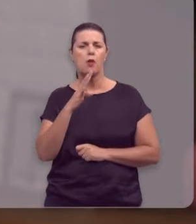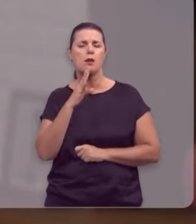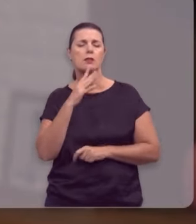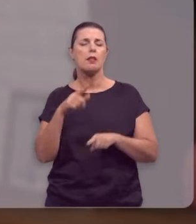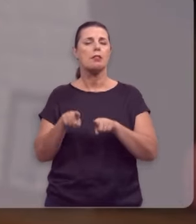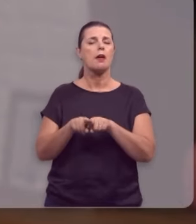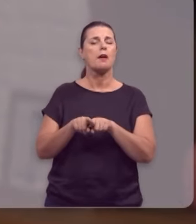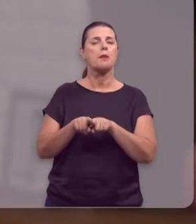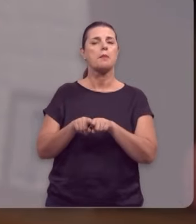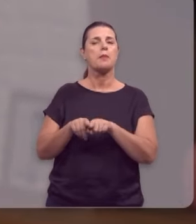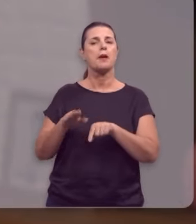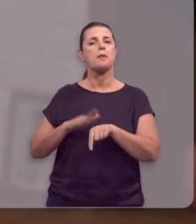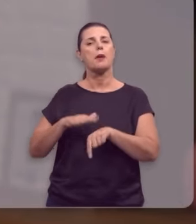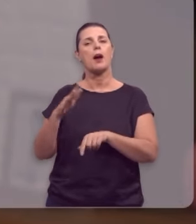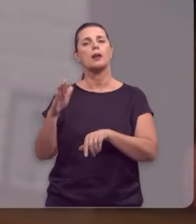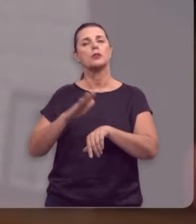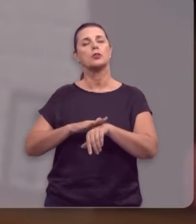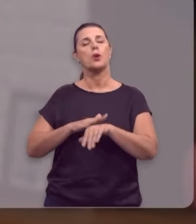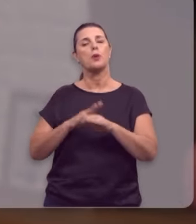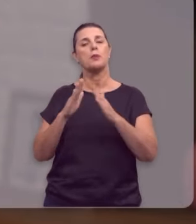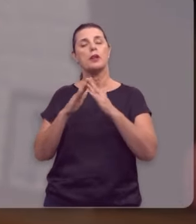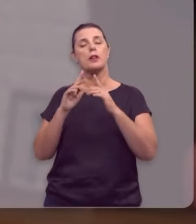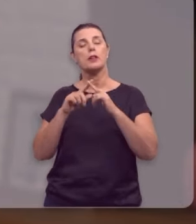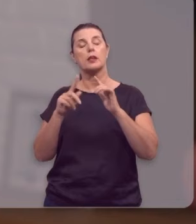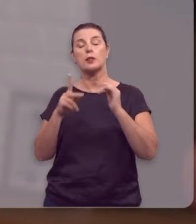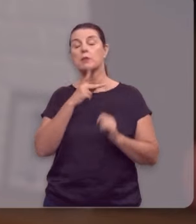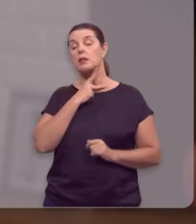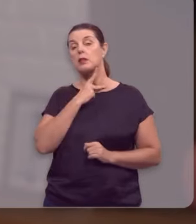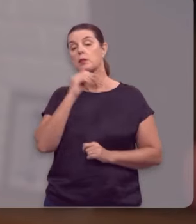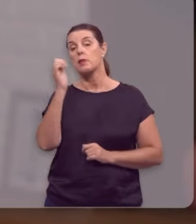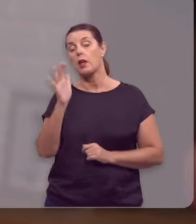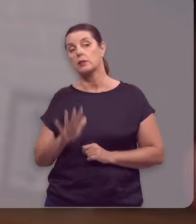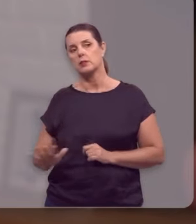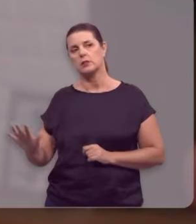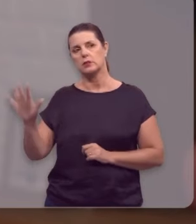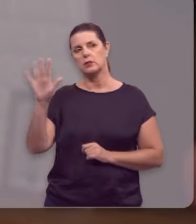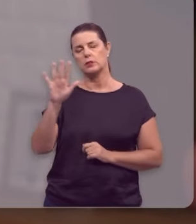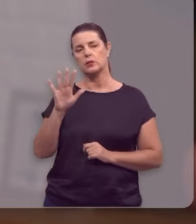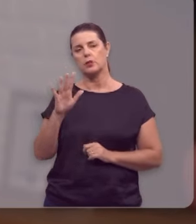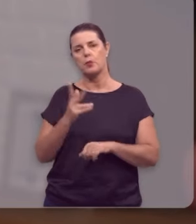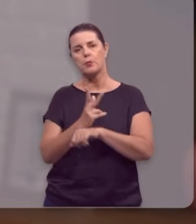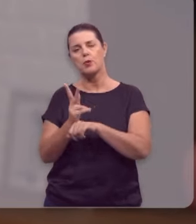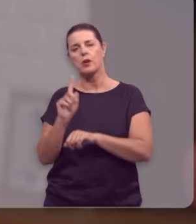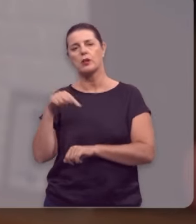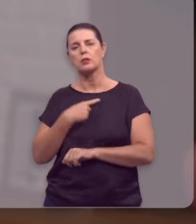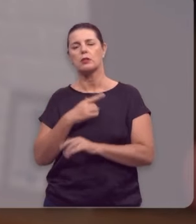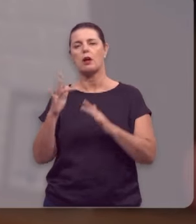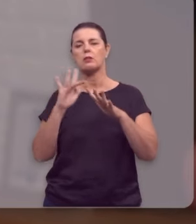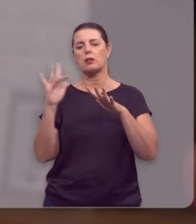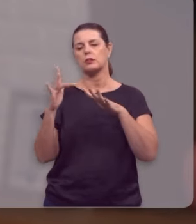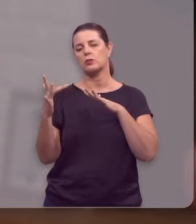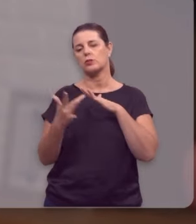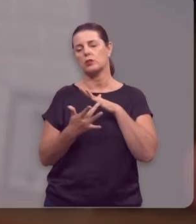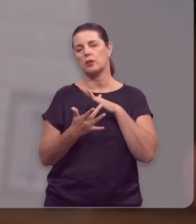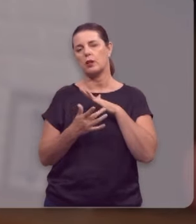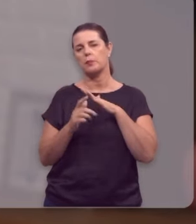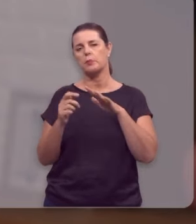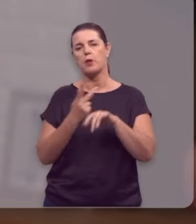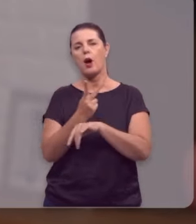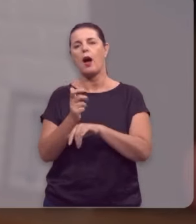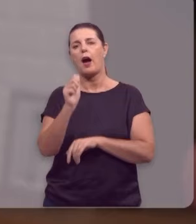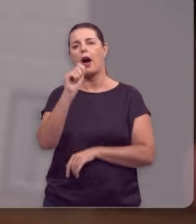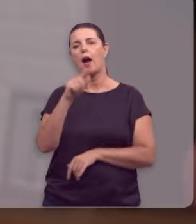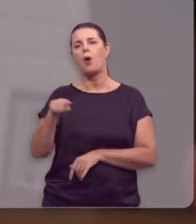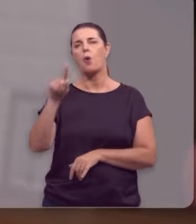também um pouquinho mais a respeito da nossa igreja, a Igreja Presbiteriana do Brasil, nos buscando nas redes sociais. Se você procurar